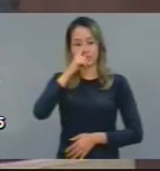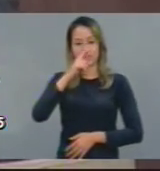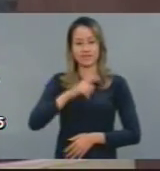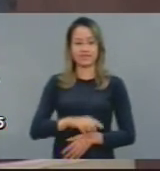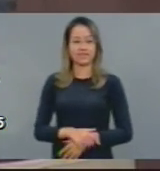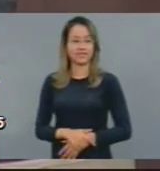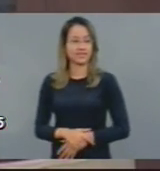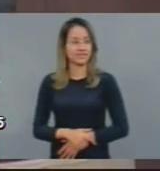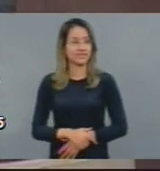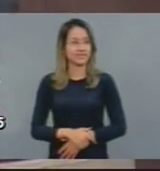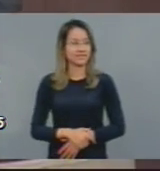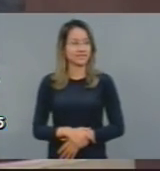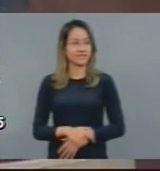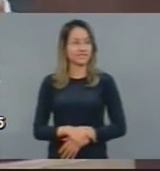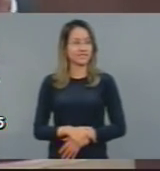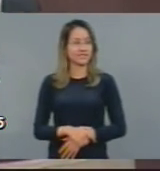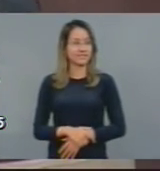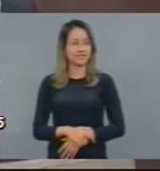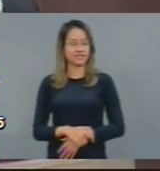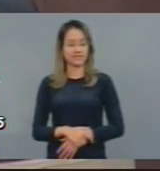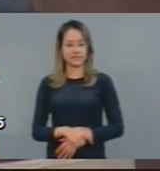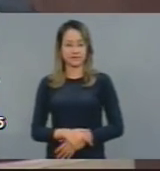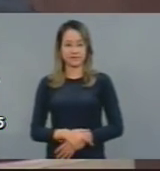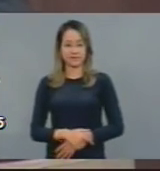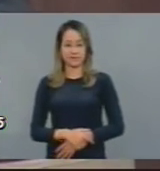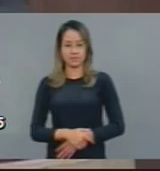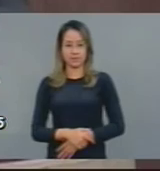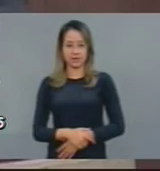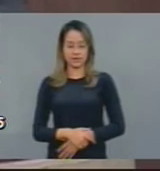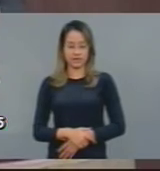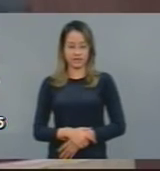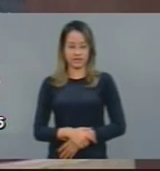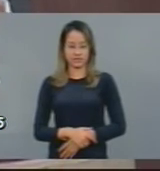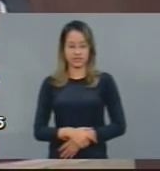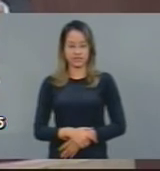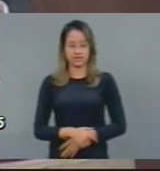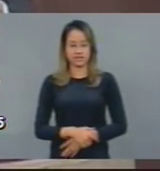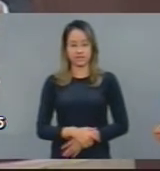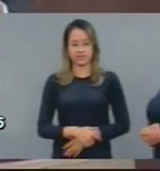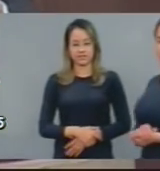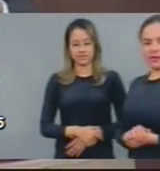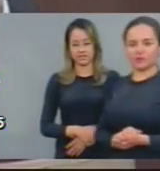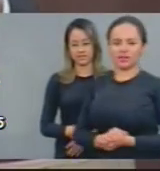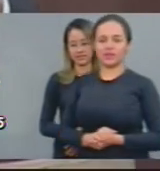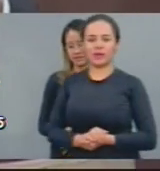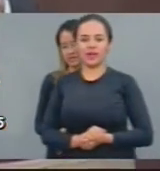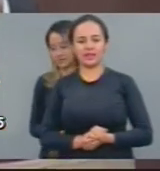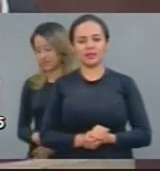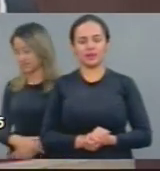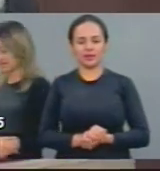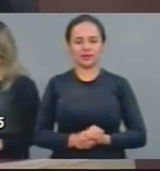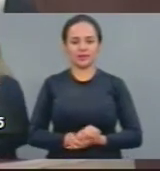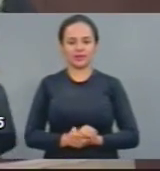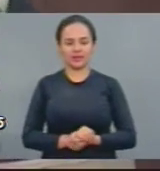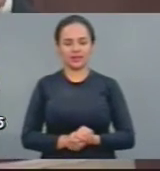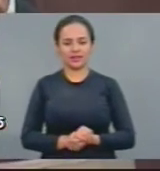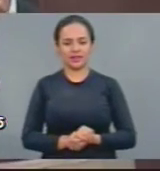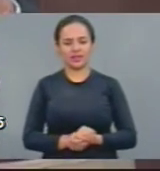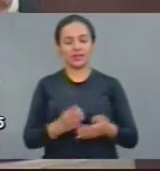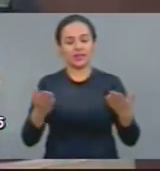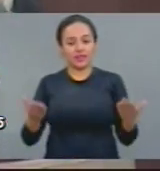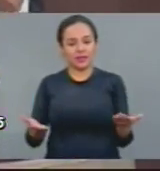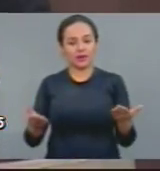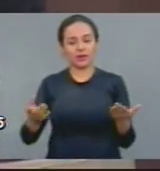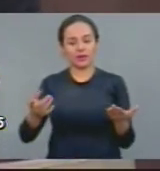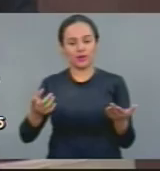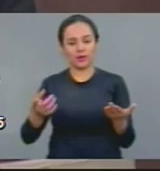donos de 200 bilhões. Eles não pagam imposto. Eles não pagam imposto de renda. Portanto, essa é a nossa maior